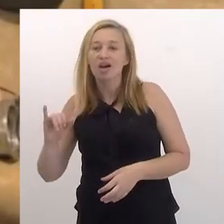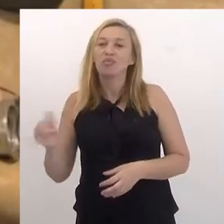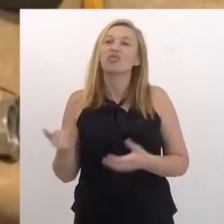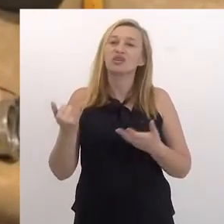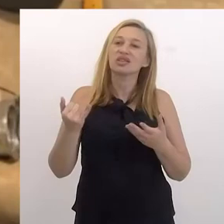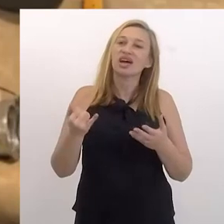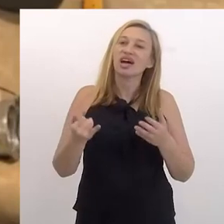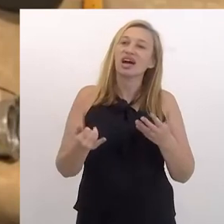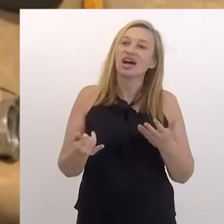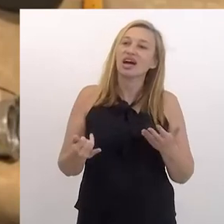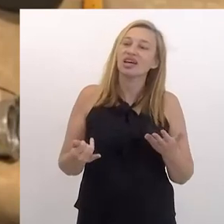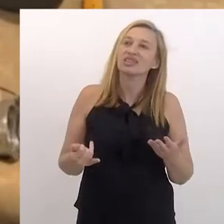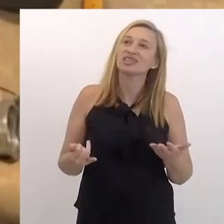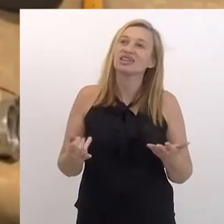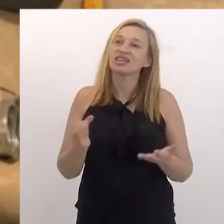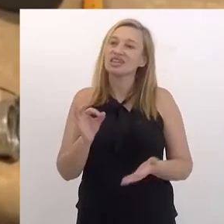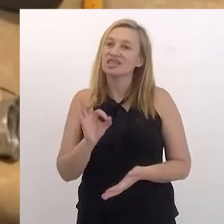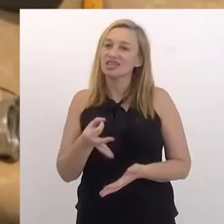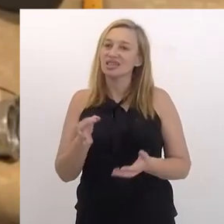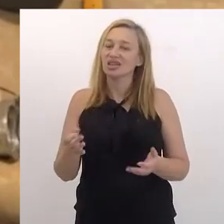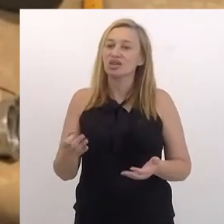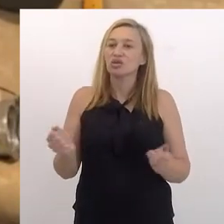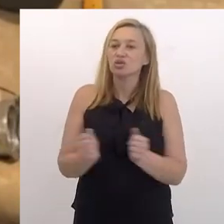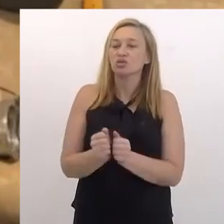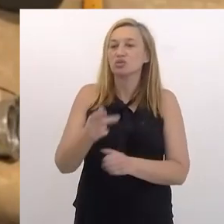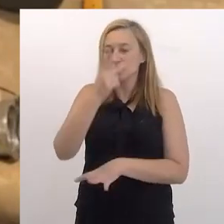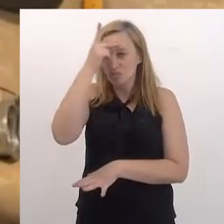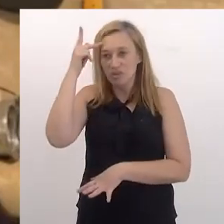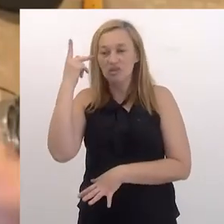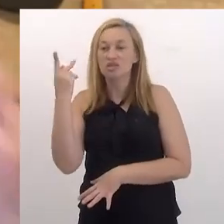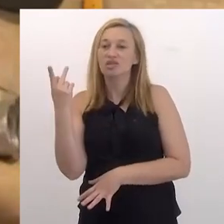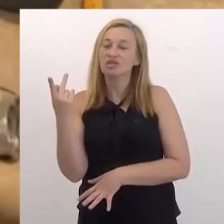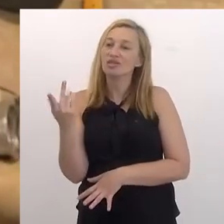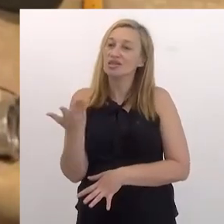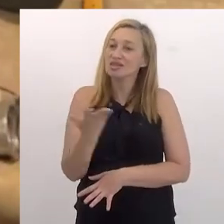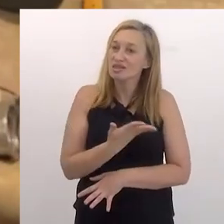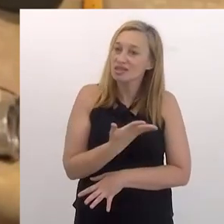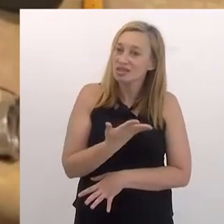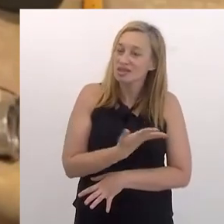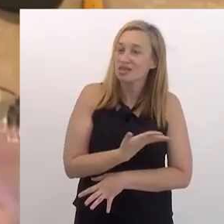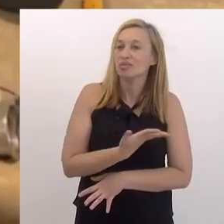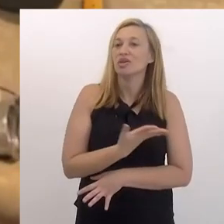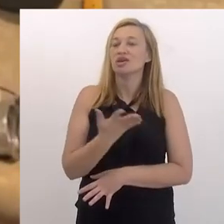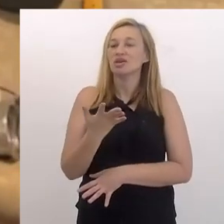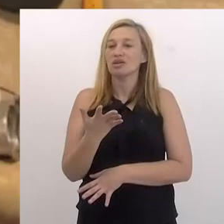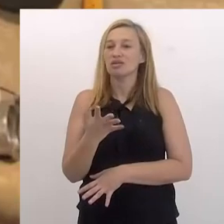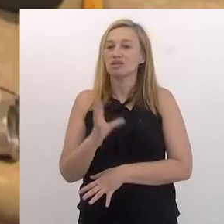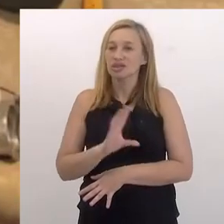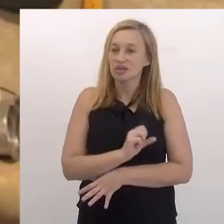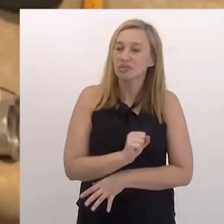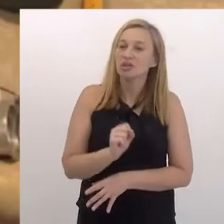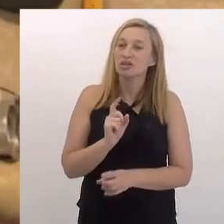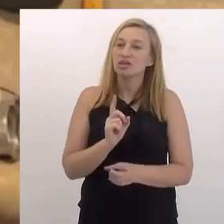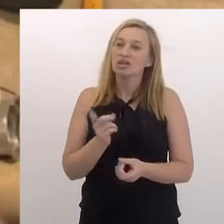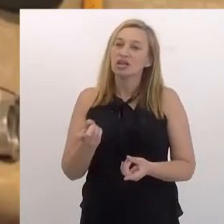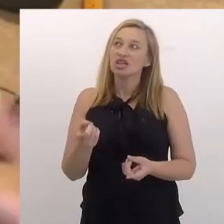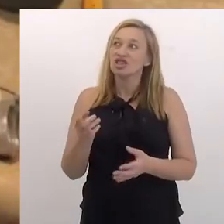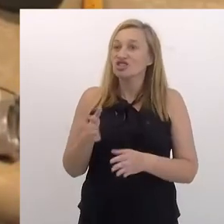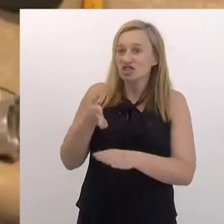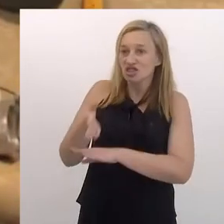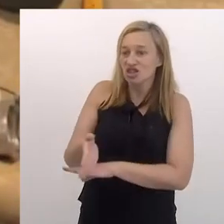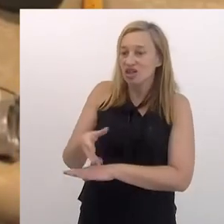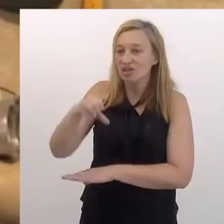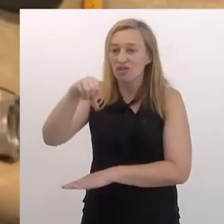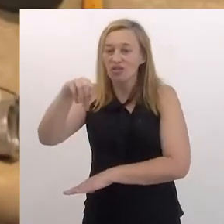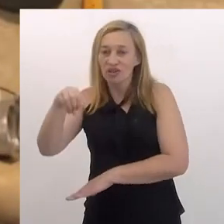quer aproveitar essa aventura e de preferência com as pessoas que a gente encontra, nossos encontros são mais importantes, é muito mais